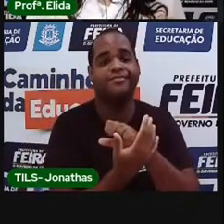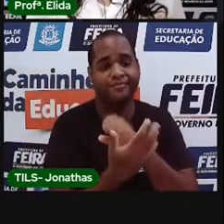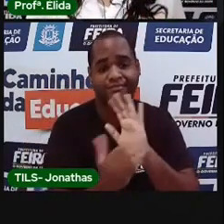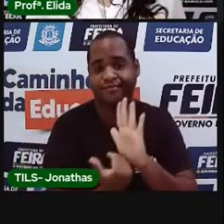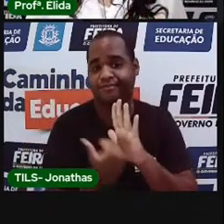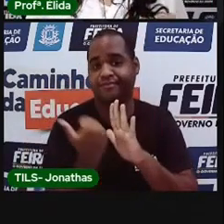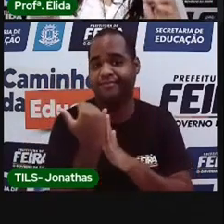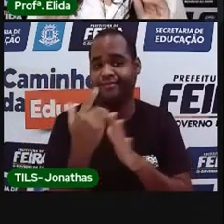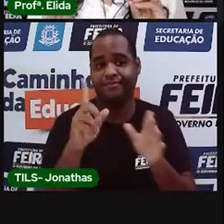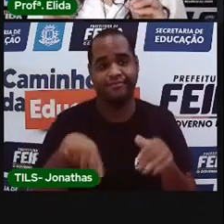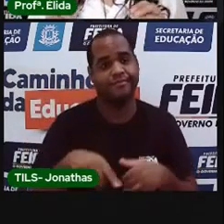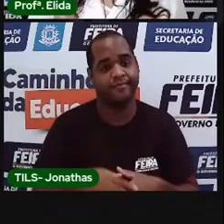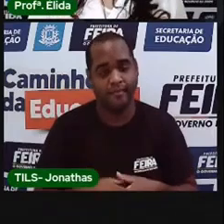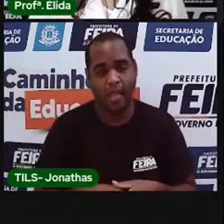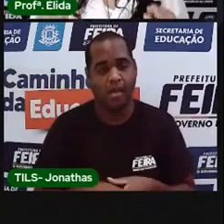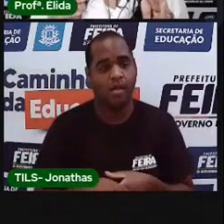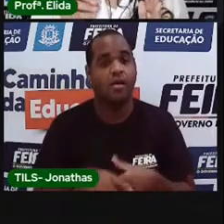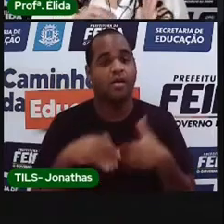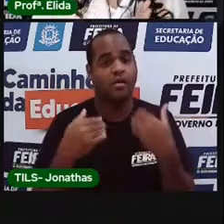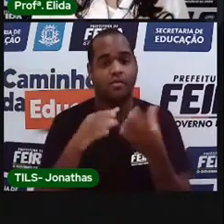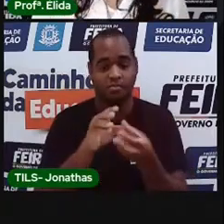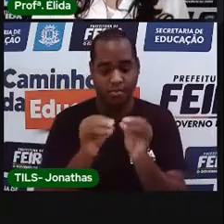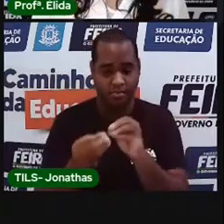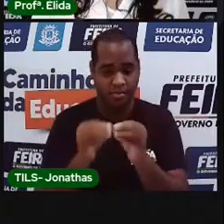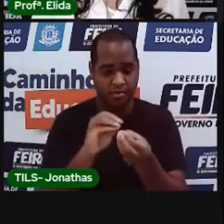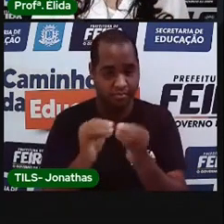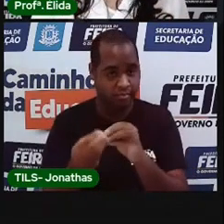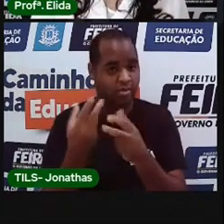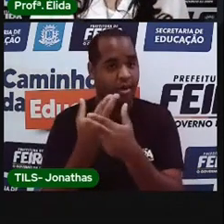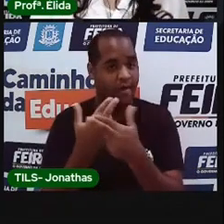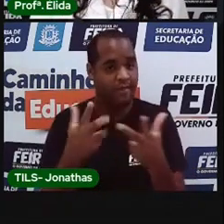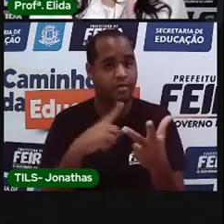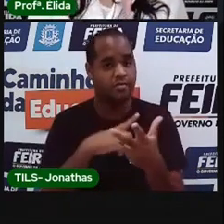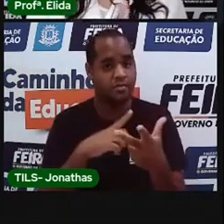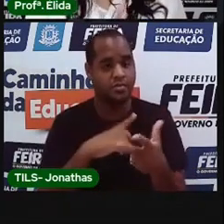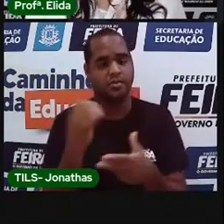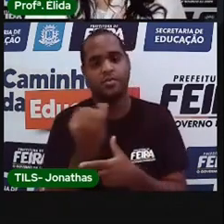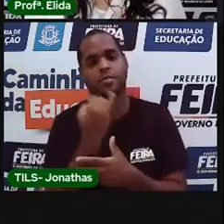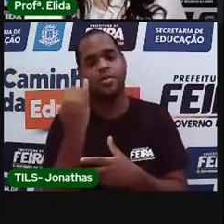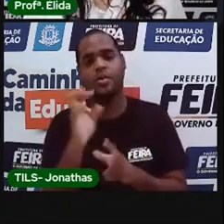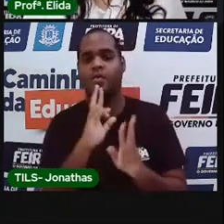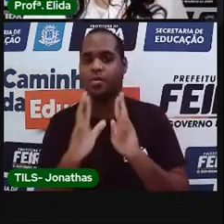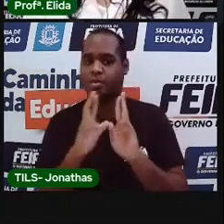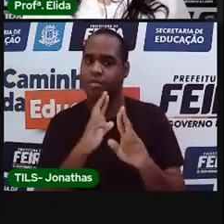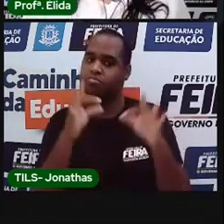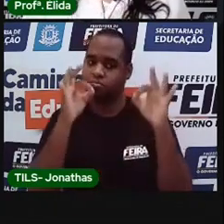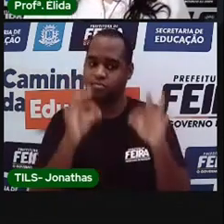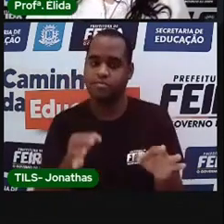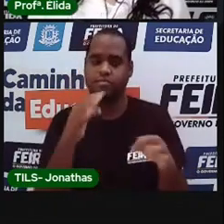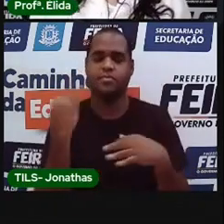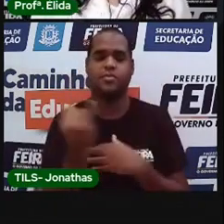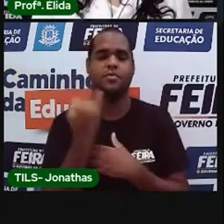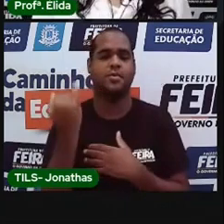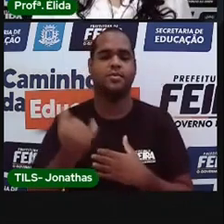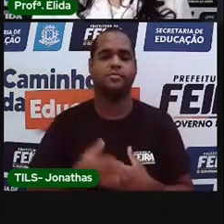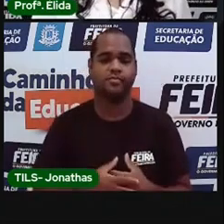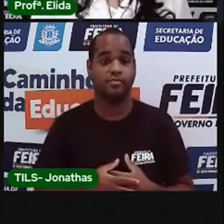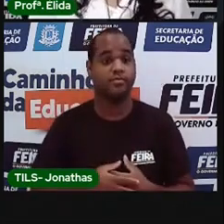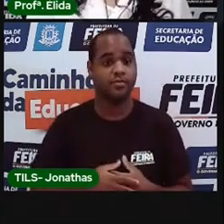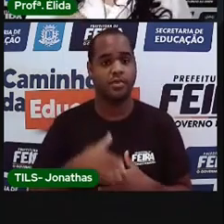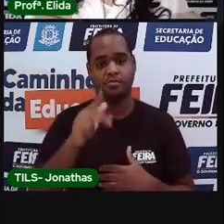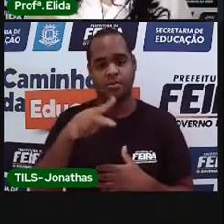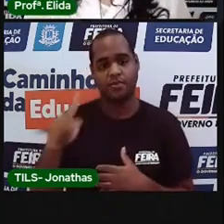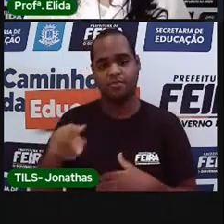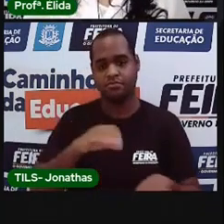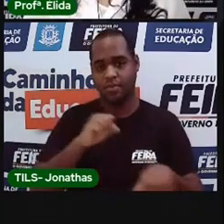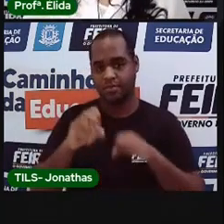Então, o que que acontece? O bilhetinho vai junto com as suas atividades respondidas. A Pró vai pegar.